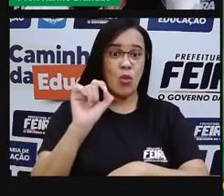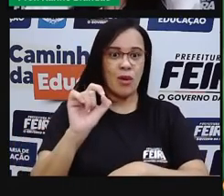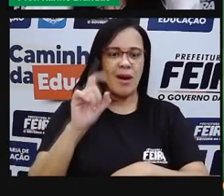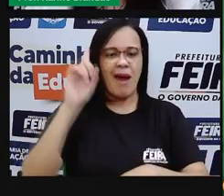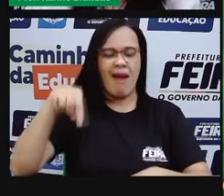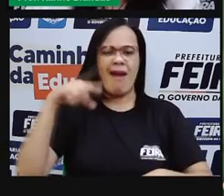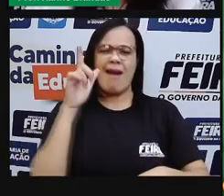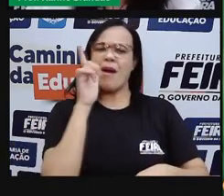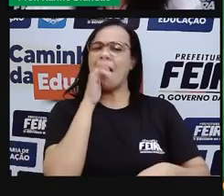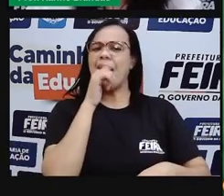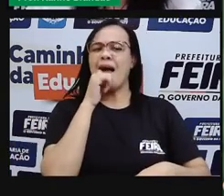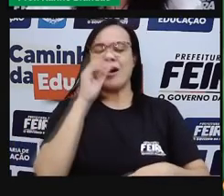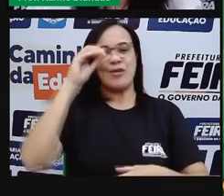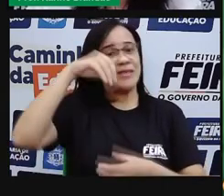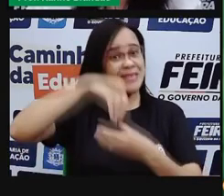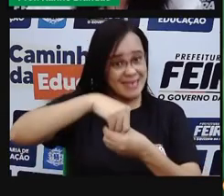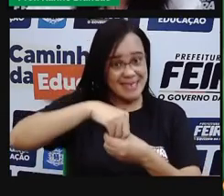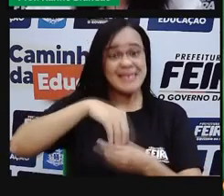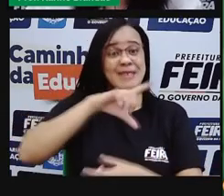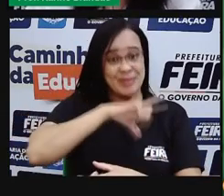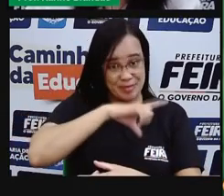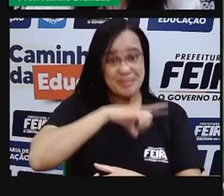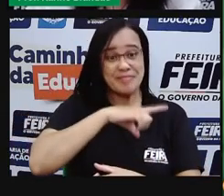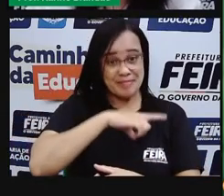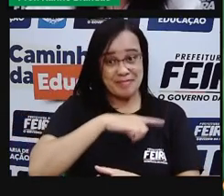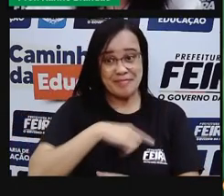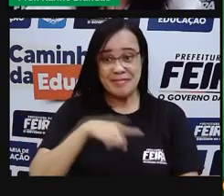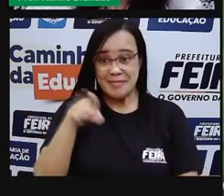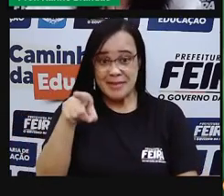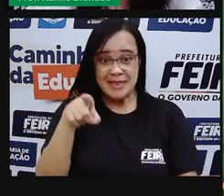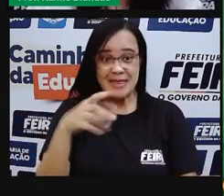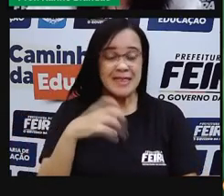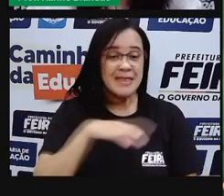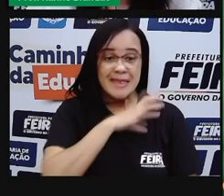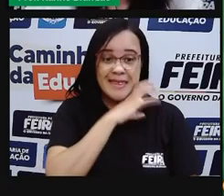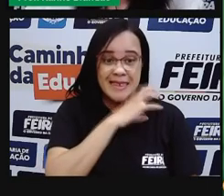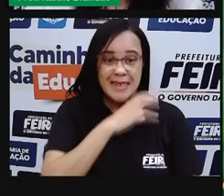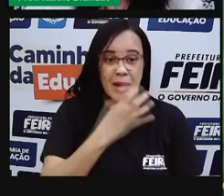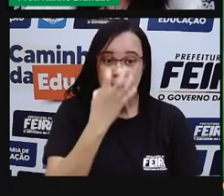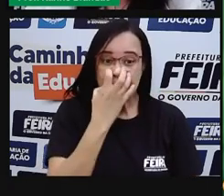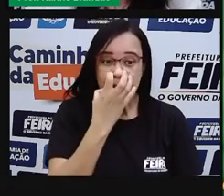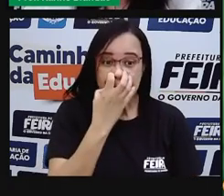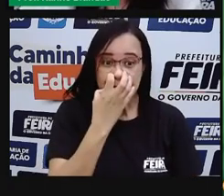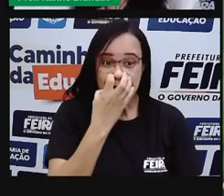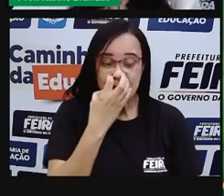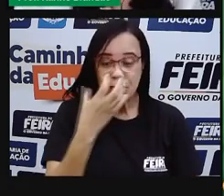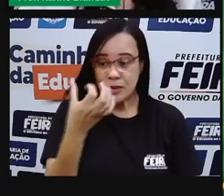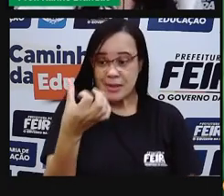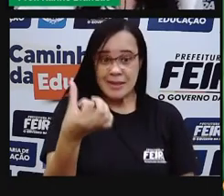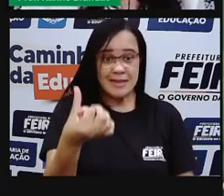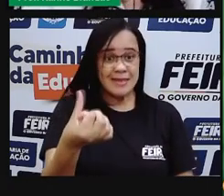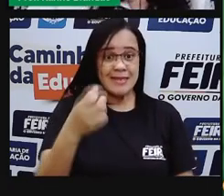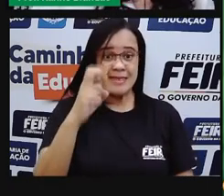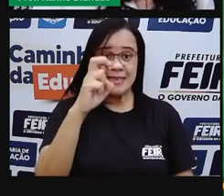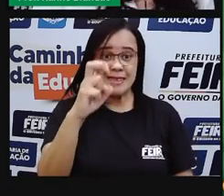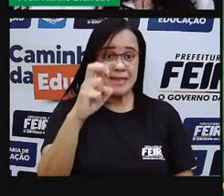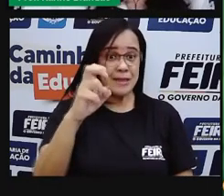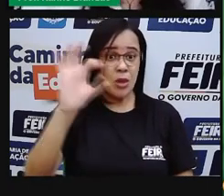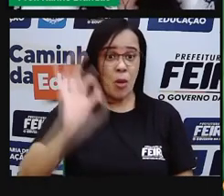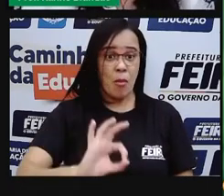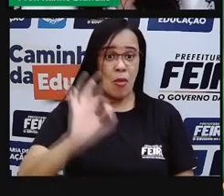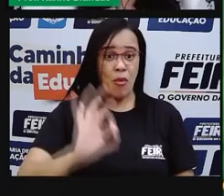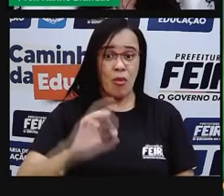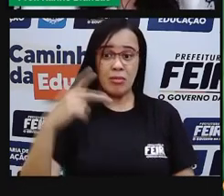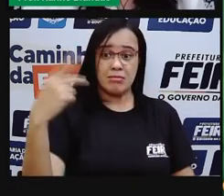média, 65% dele é formado de água. Se a gente vem ver, né, um